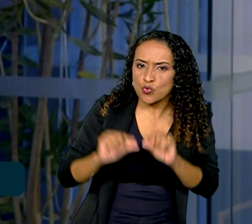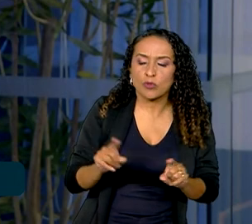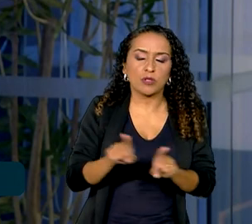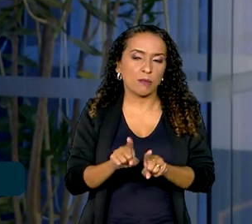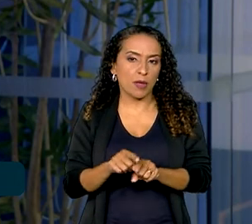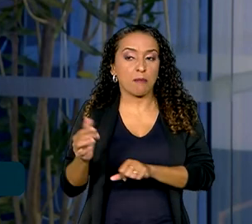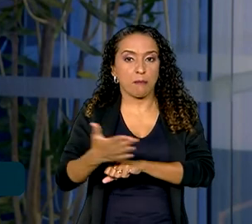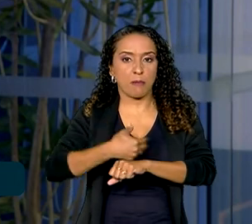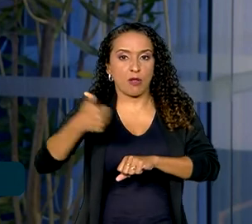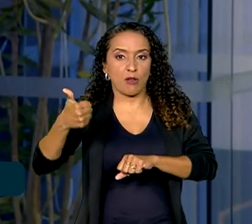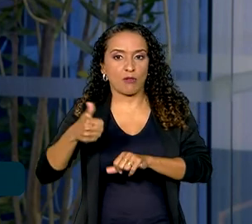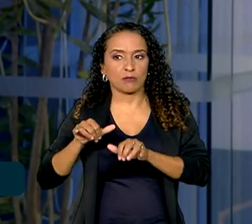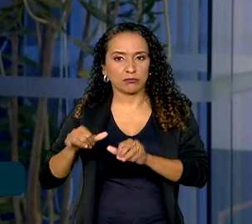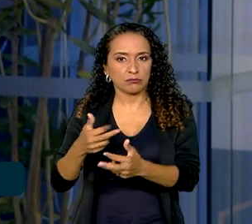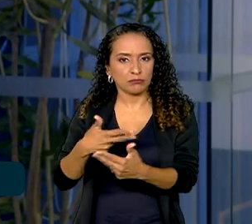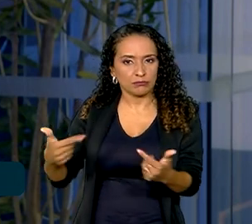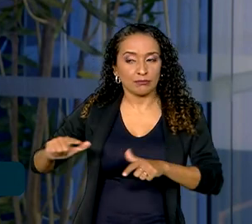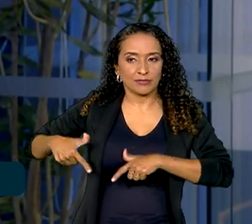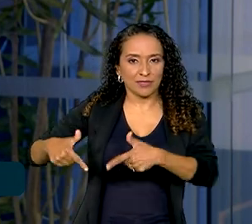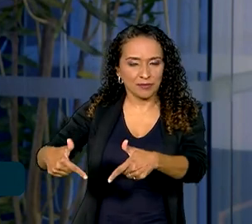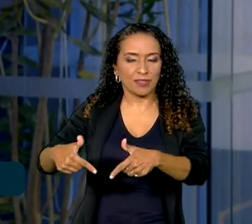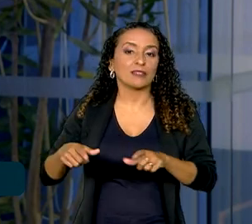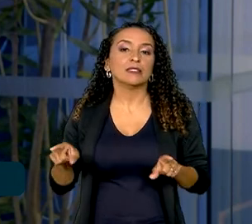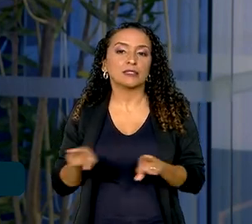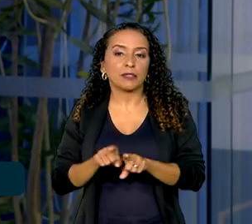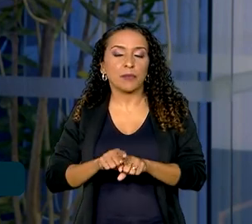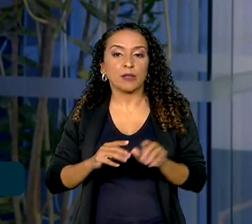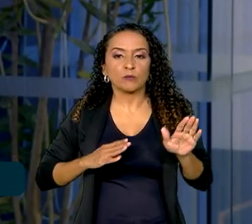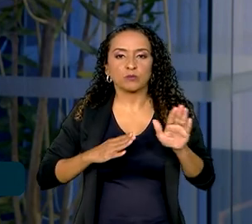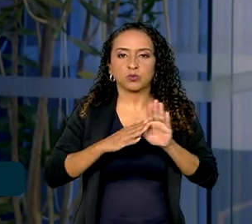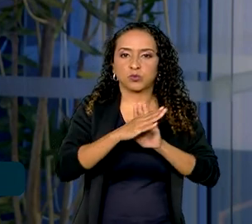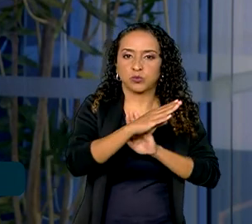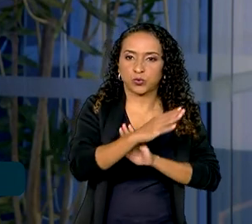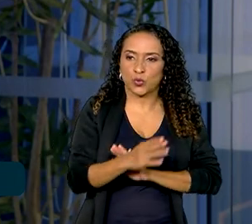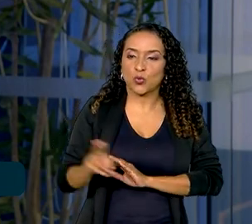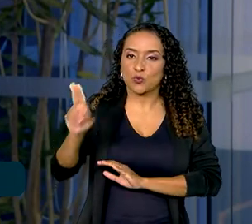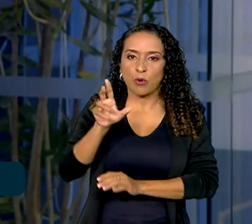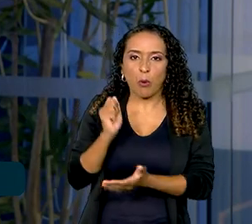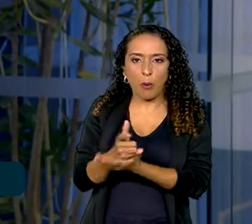a uma melhora no mercado de trabalho e, claro, ao aumento no consumo das famílias. Carol.